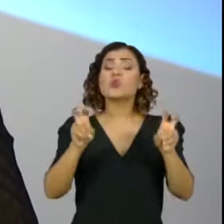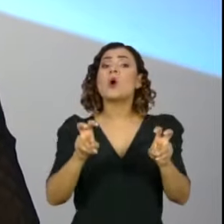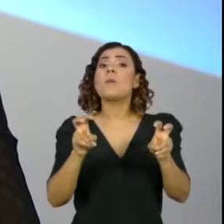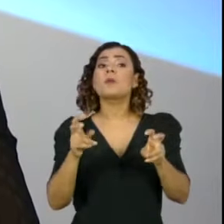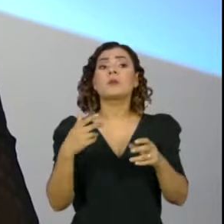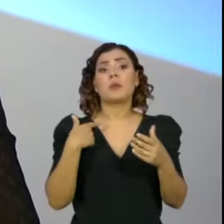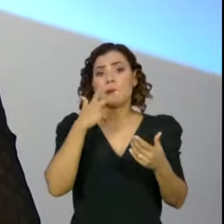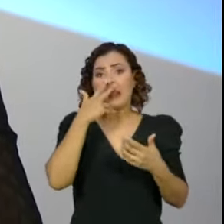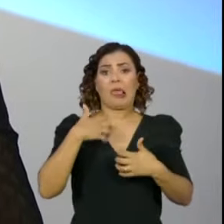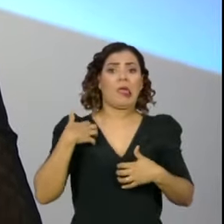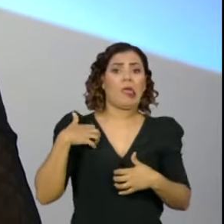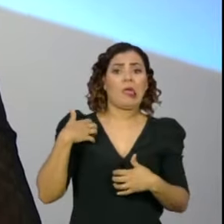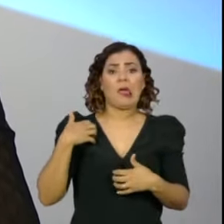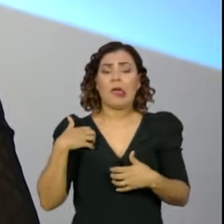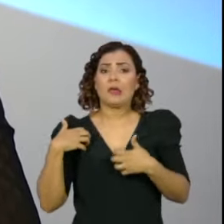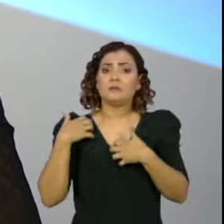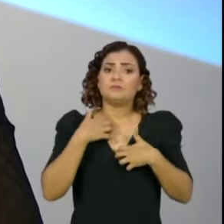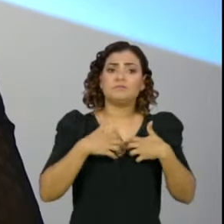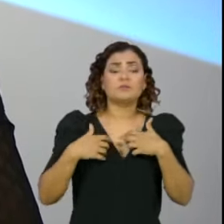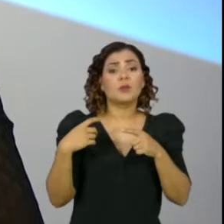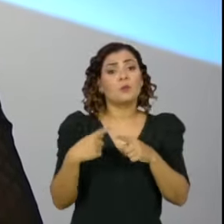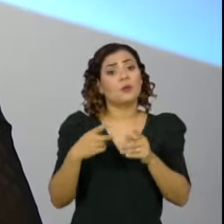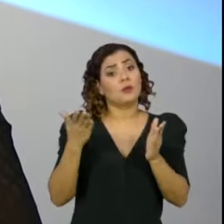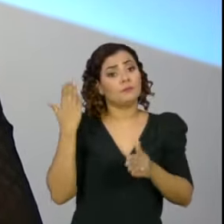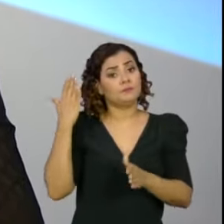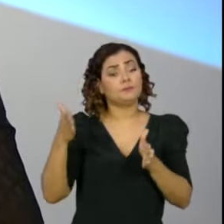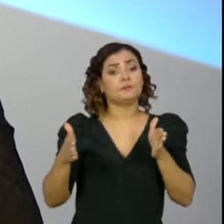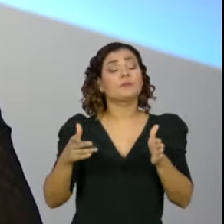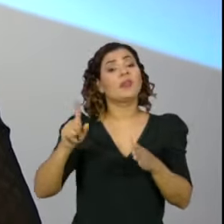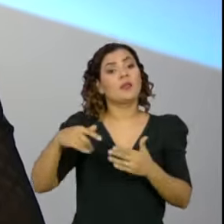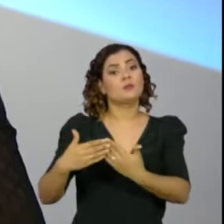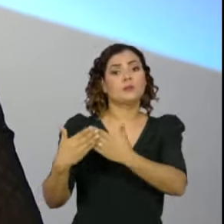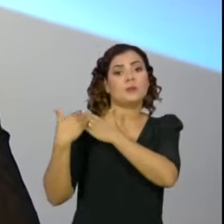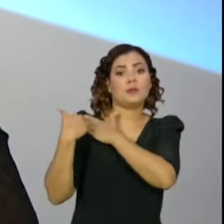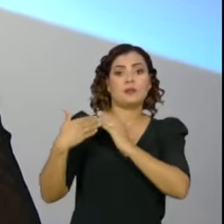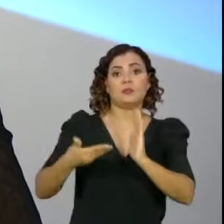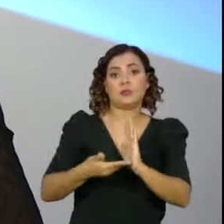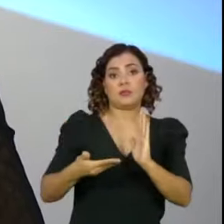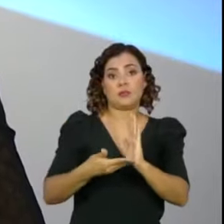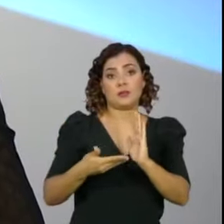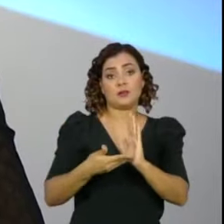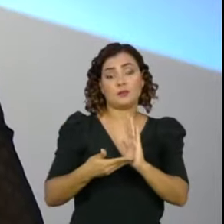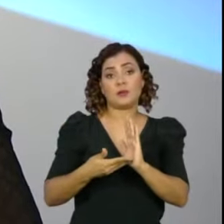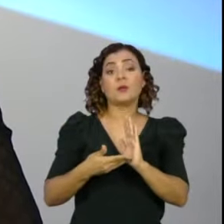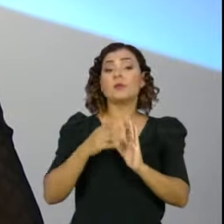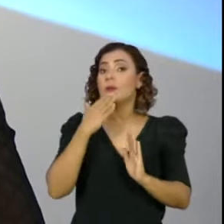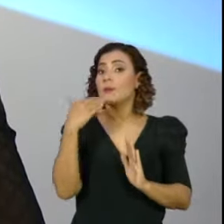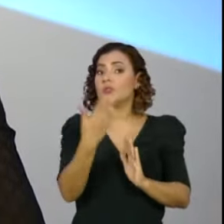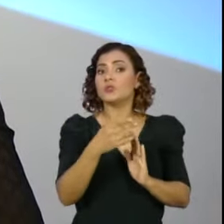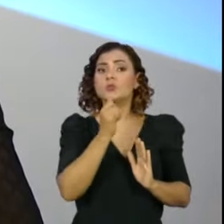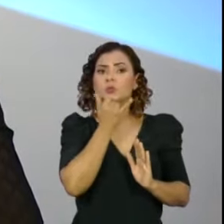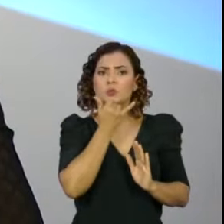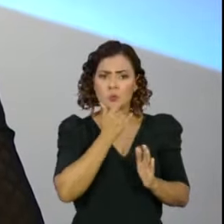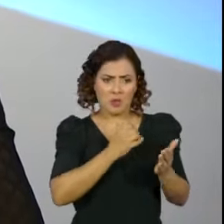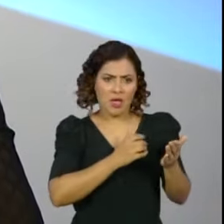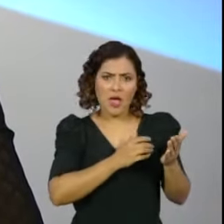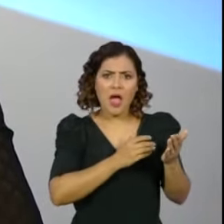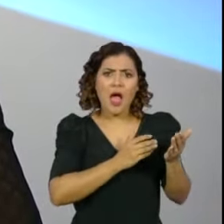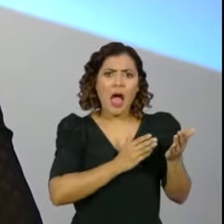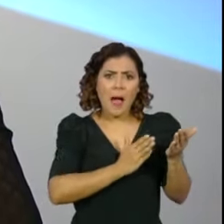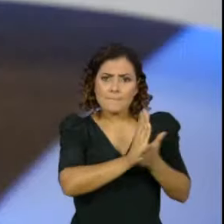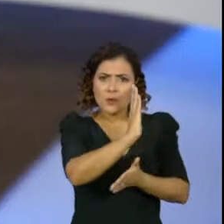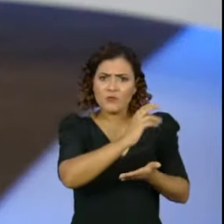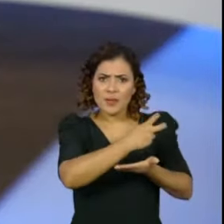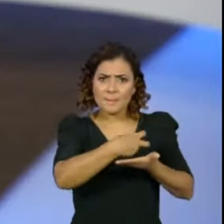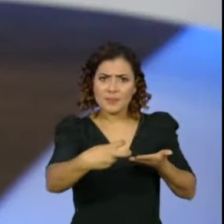que não tem clima para, embora seja no princípio uma competência da Câmara admitir esse pedido, que o senhor não vê clima para aprovação de um impeachment